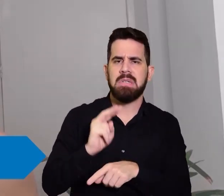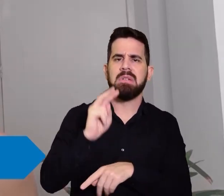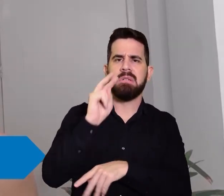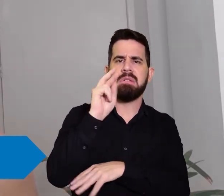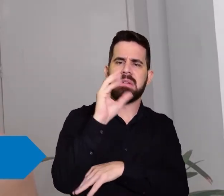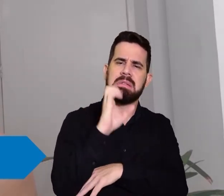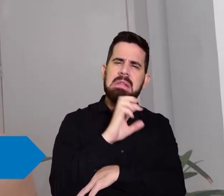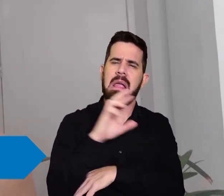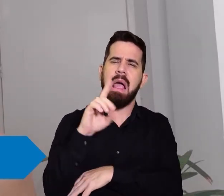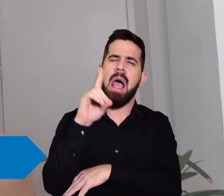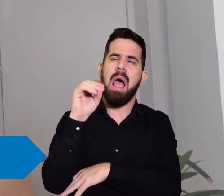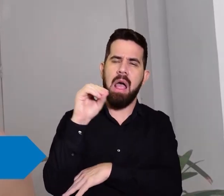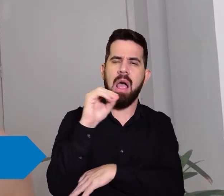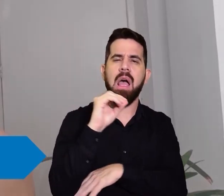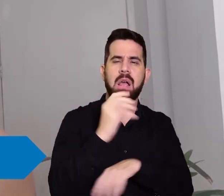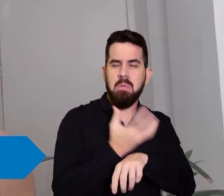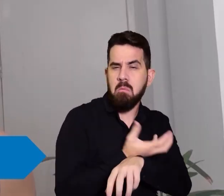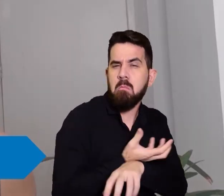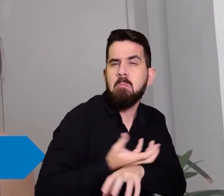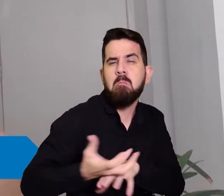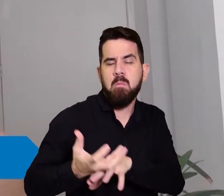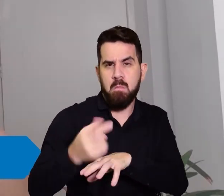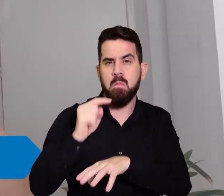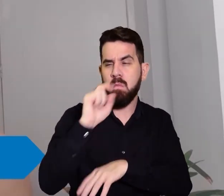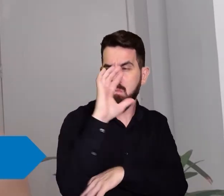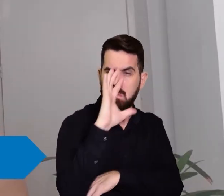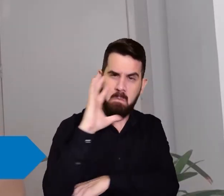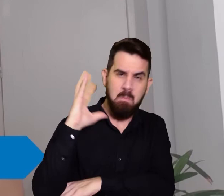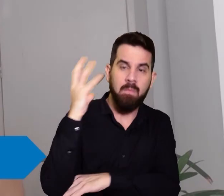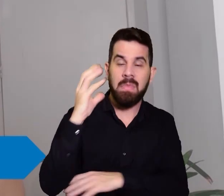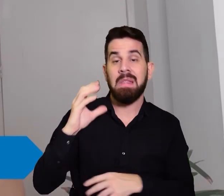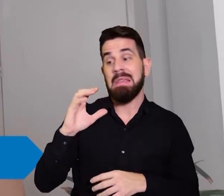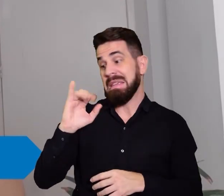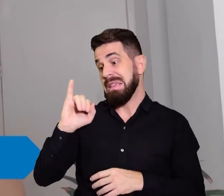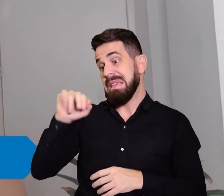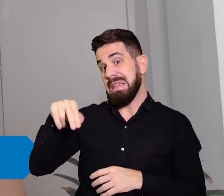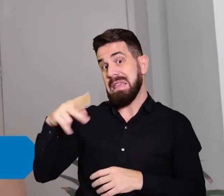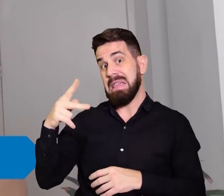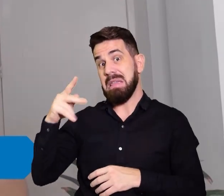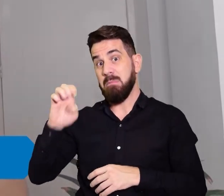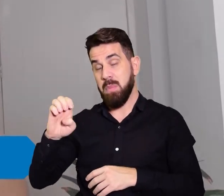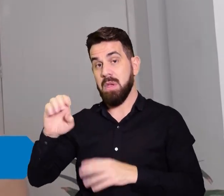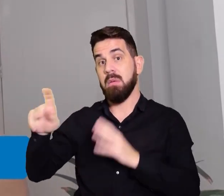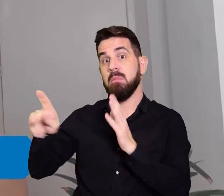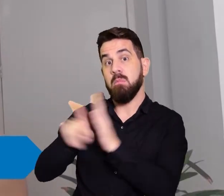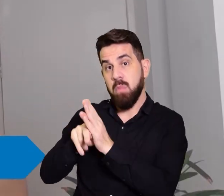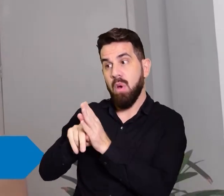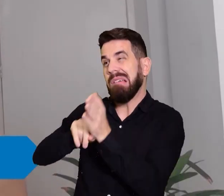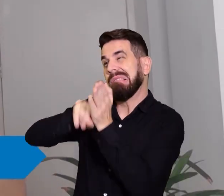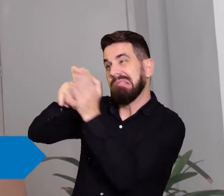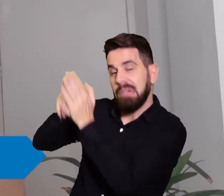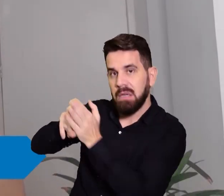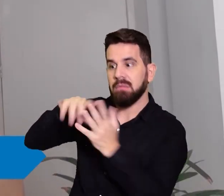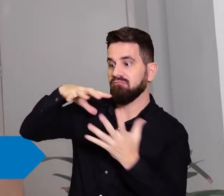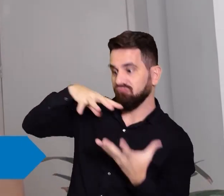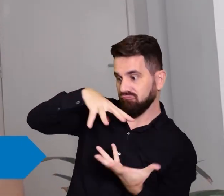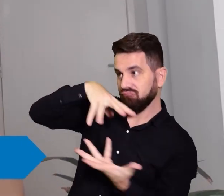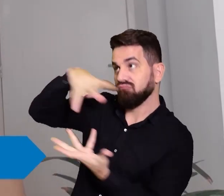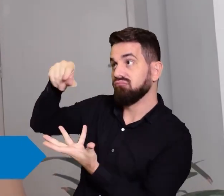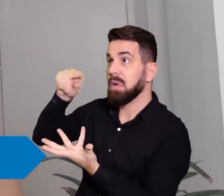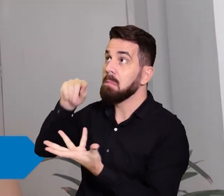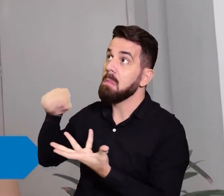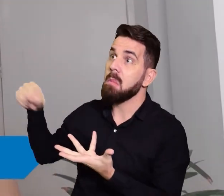de Pesquisas Espaciais com apoio do LAPIG o Laboratório de Processamento de Imagens e Geoprocessamento da UFG